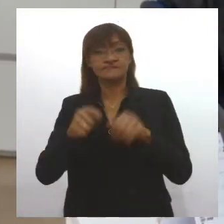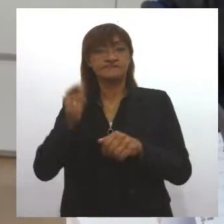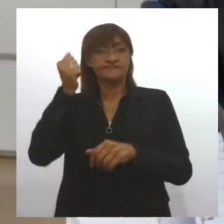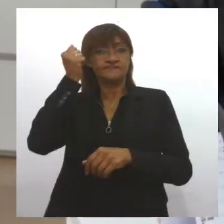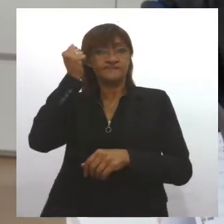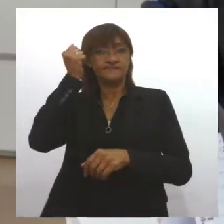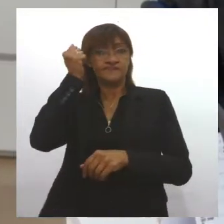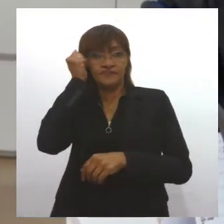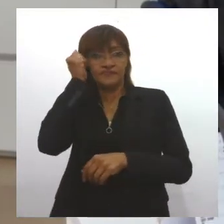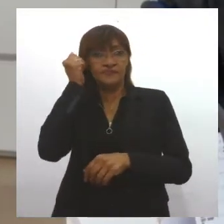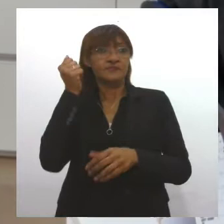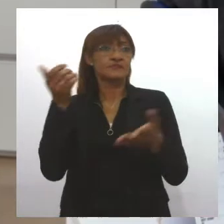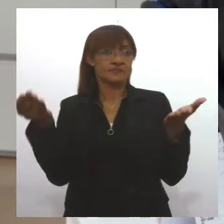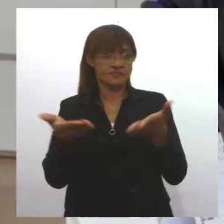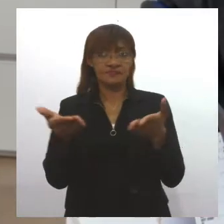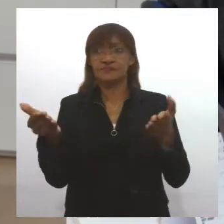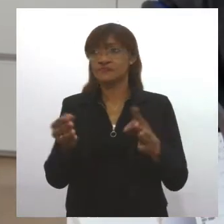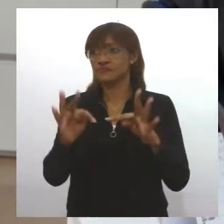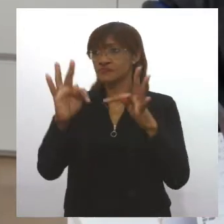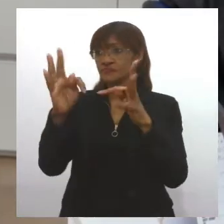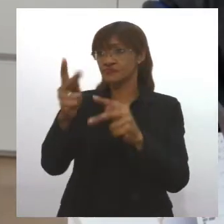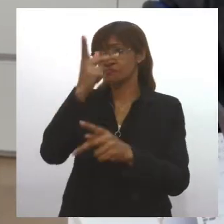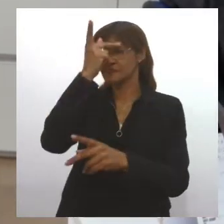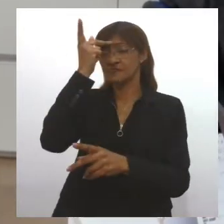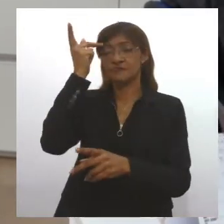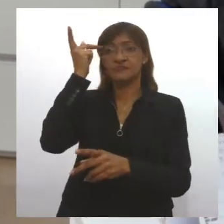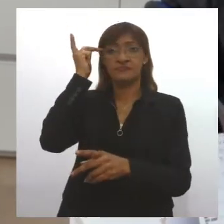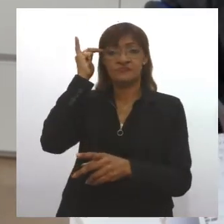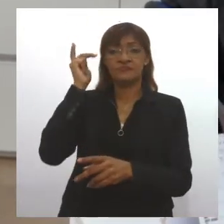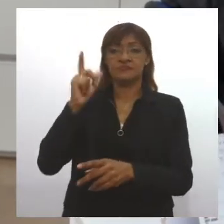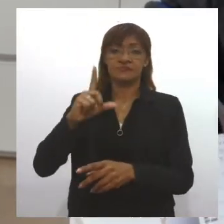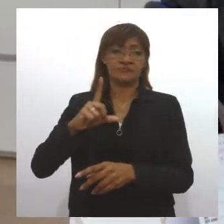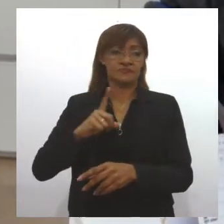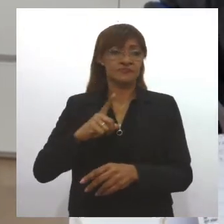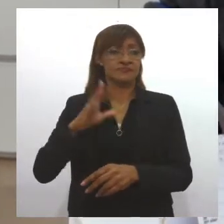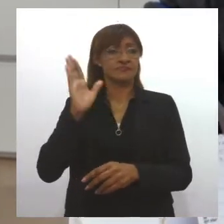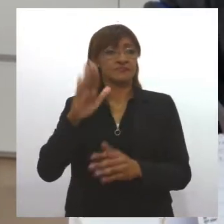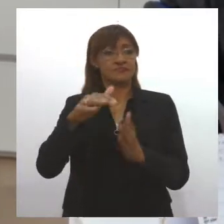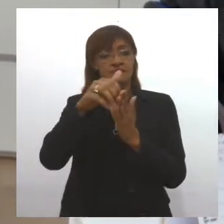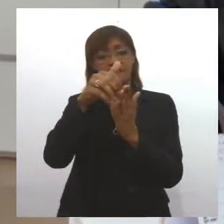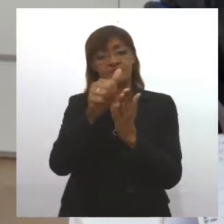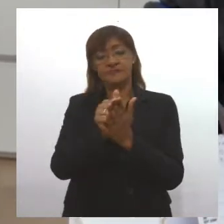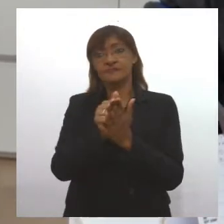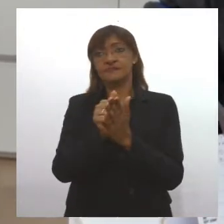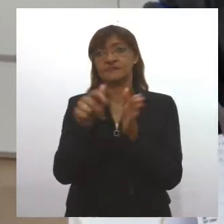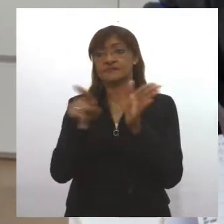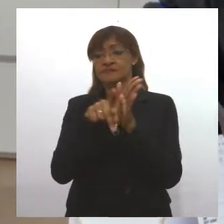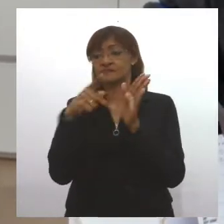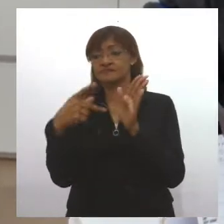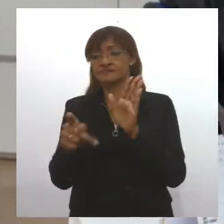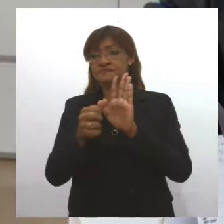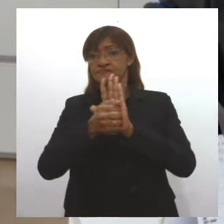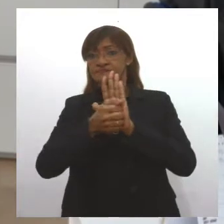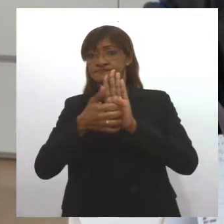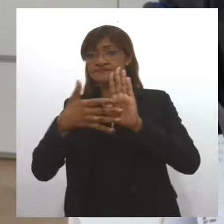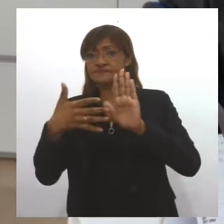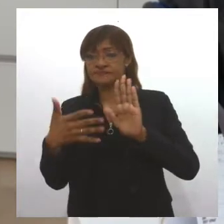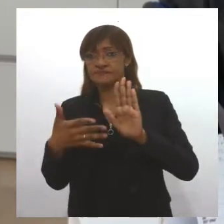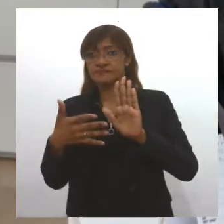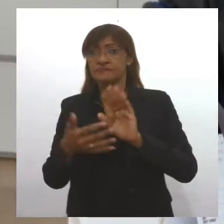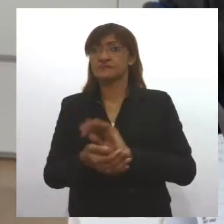que todo mundo possui hoje, ela vai lá, cadastra, vai na sua lojinha e cadastra o aplicativo da recarga-pay.